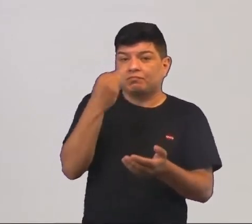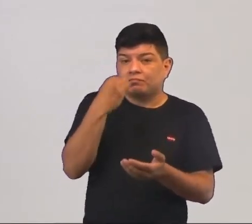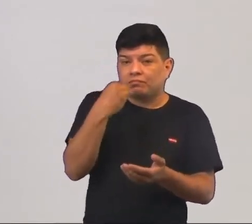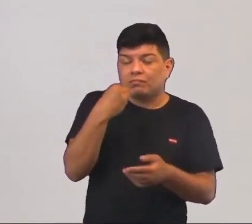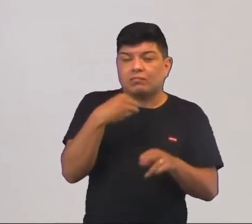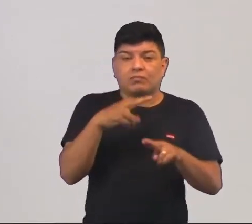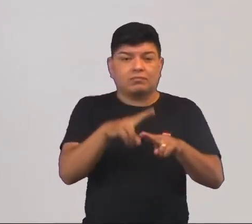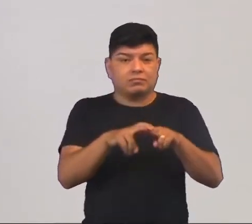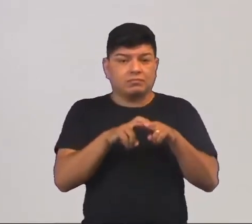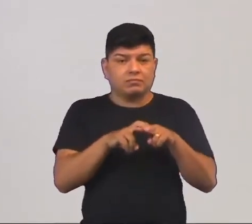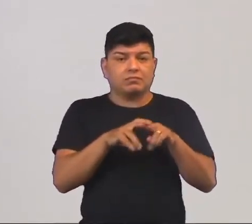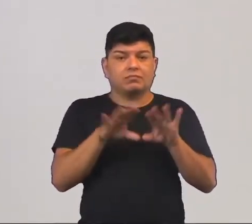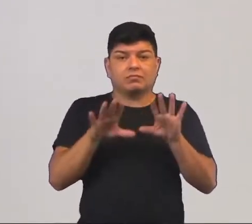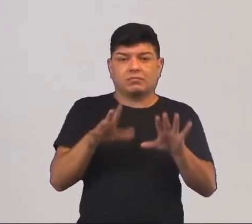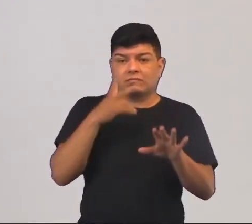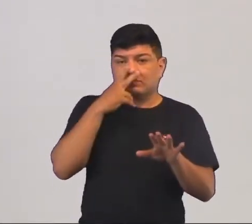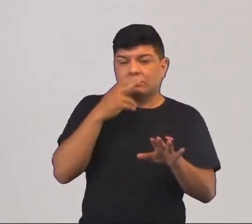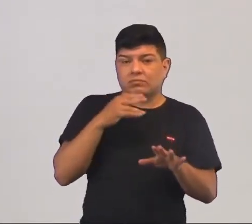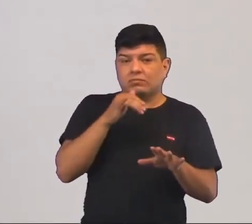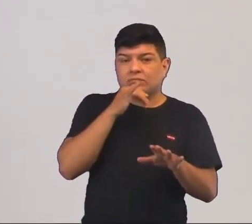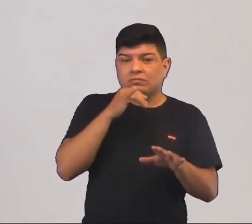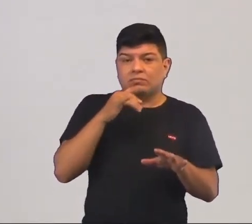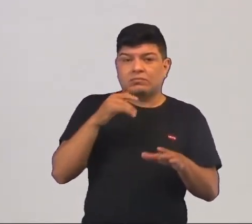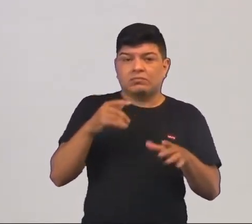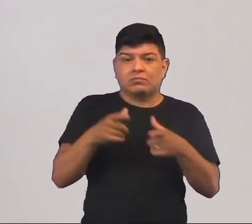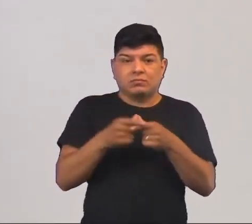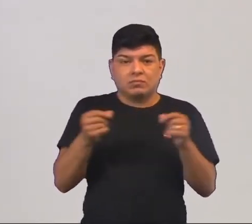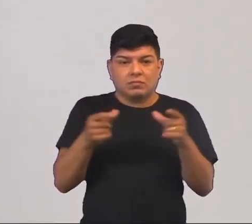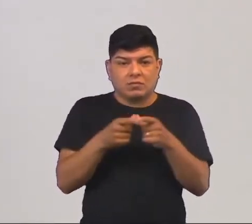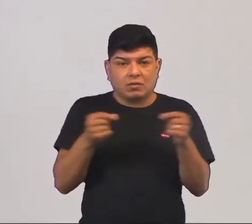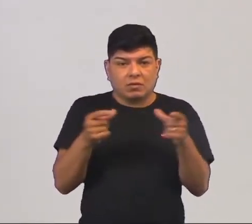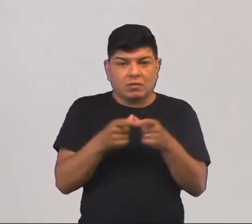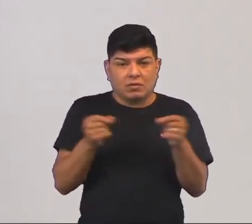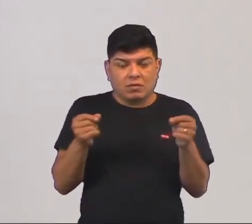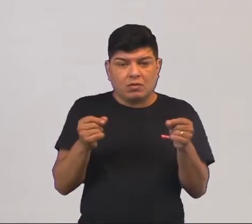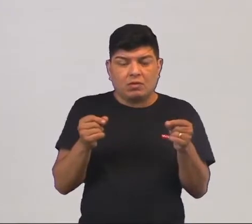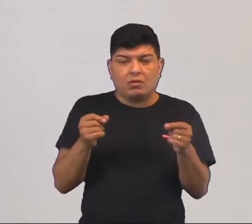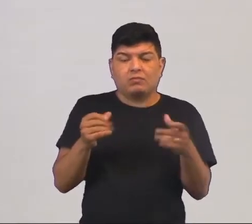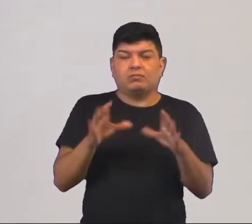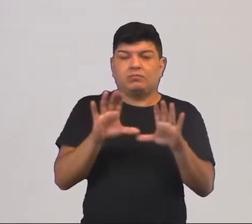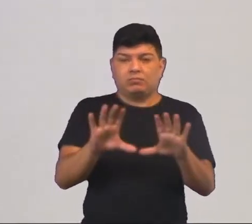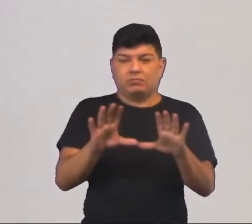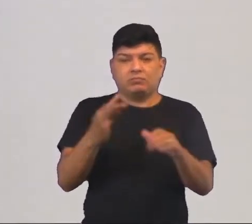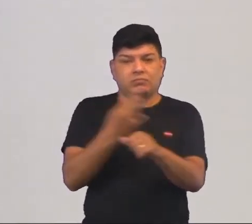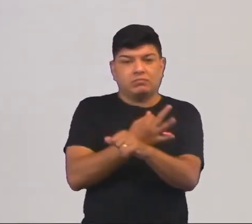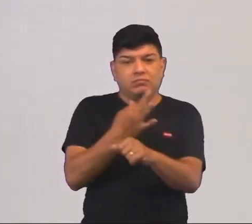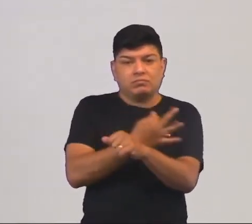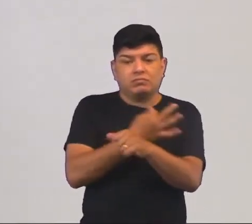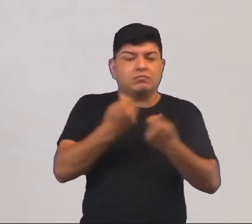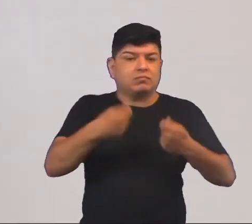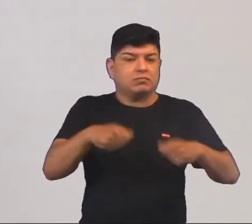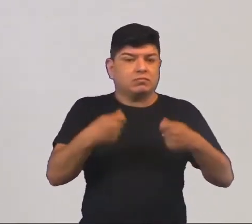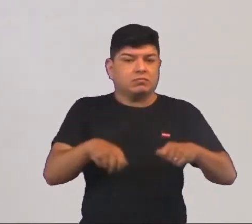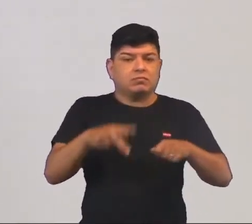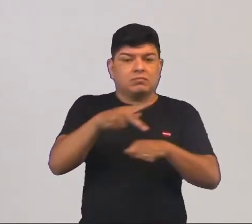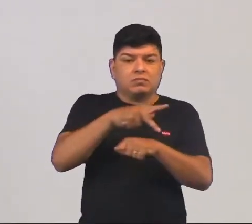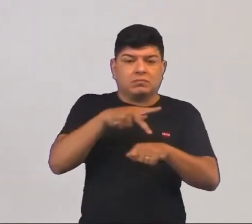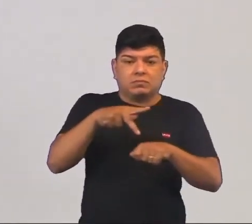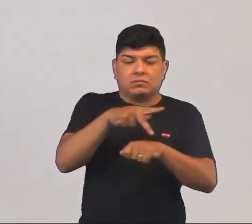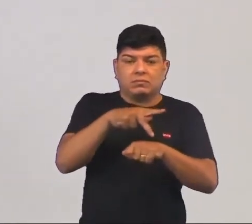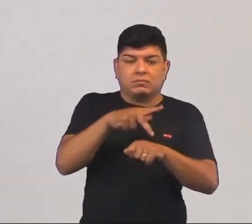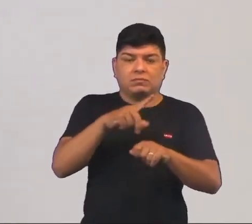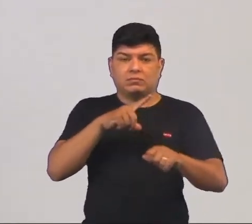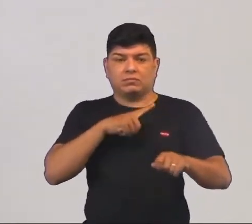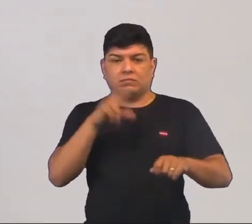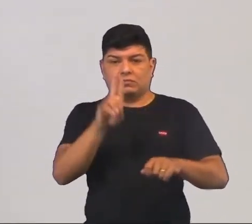minerais. A gente, só para citar o caso do Japão, boa parte da capacidade que precisa o país para poder